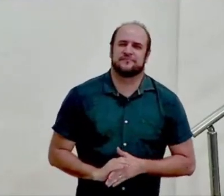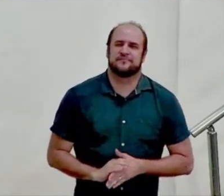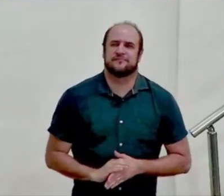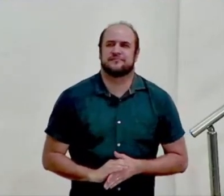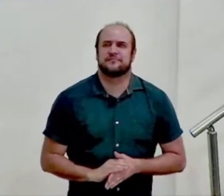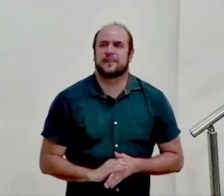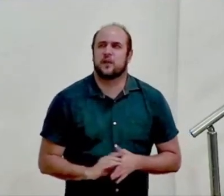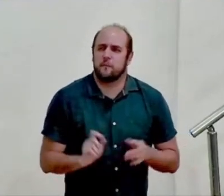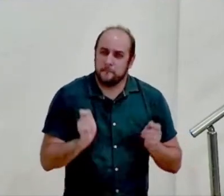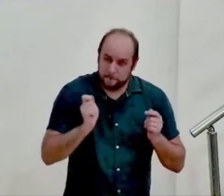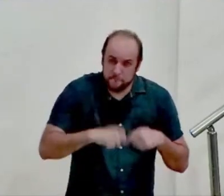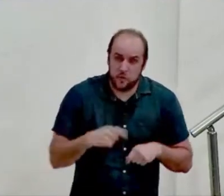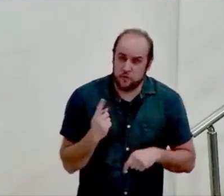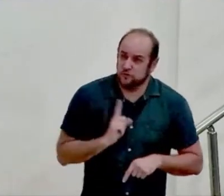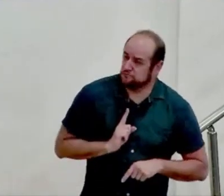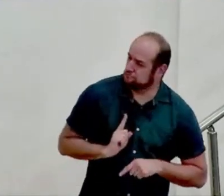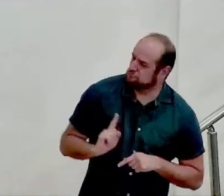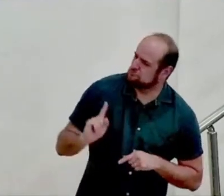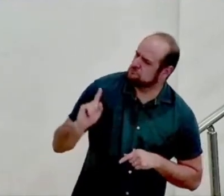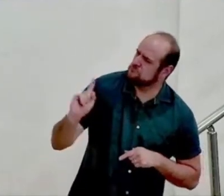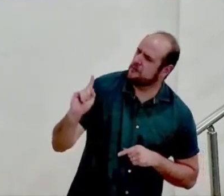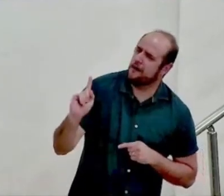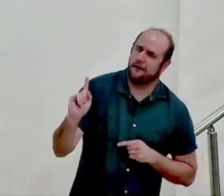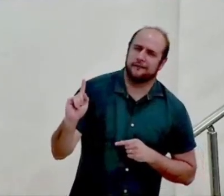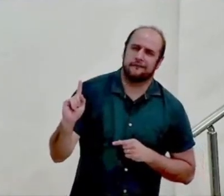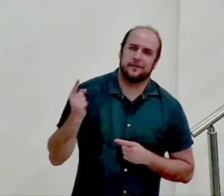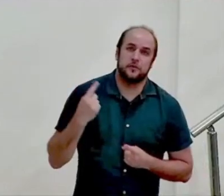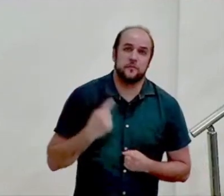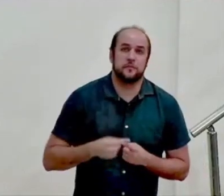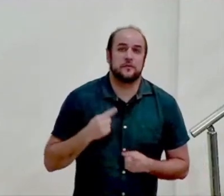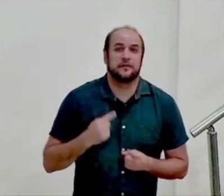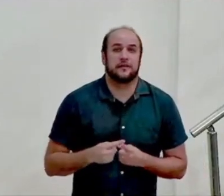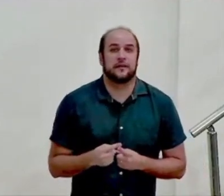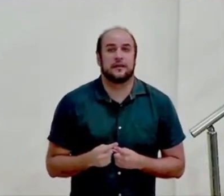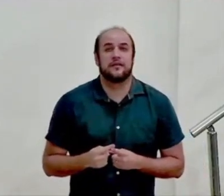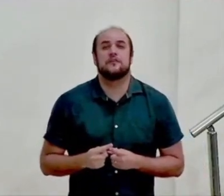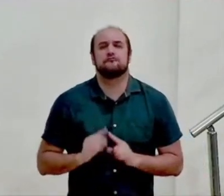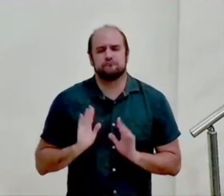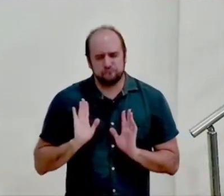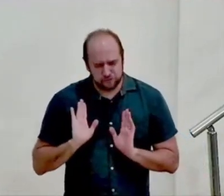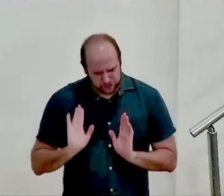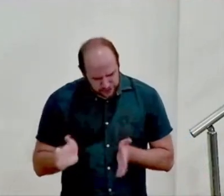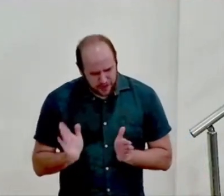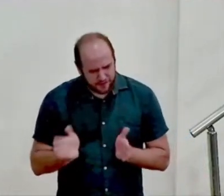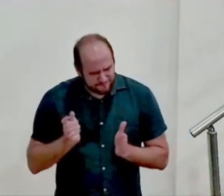pode ir até Ele sabe por quê? porque o preço foi pago